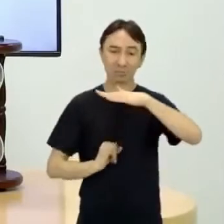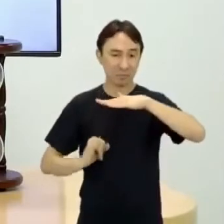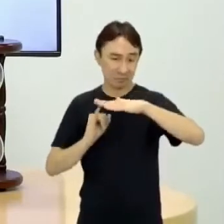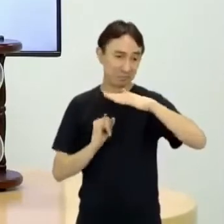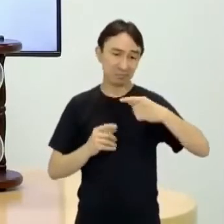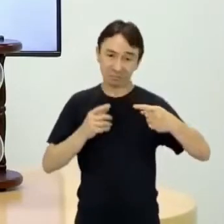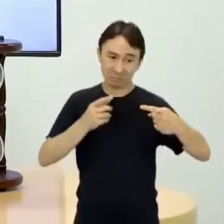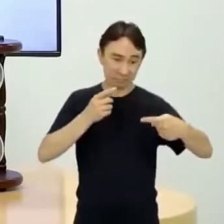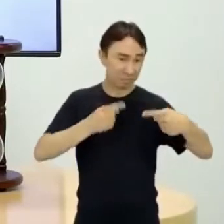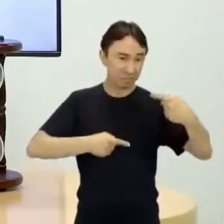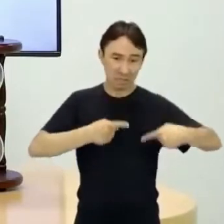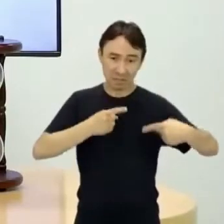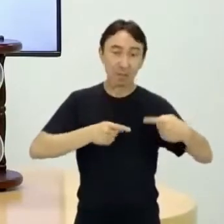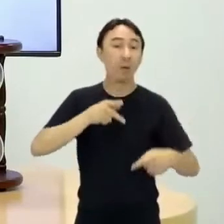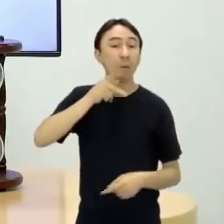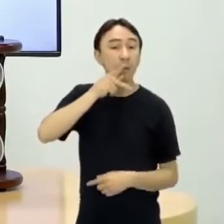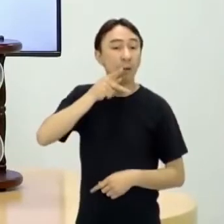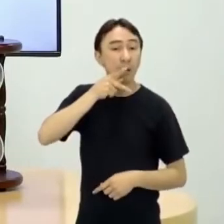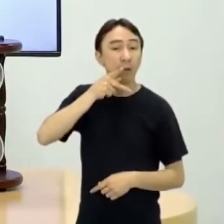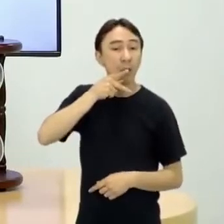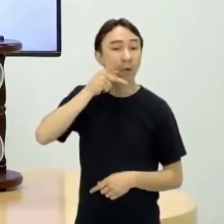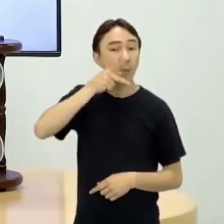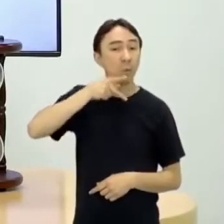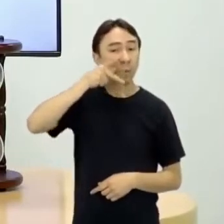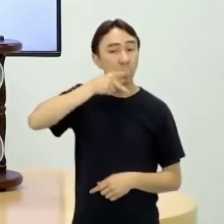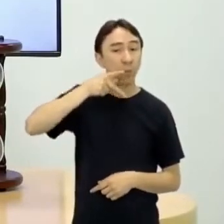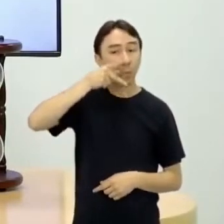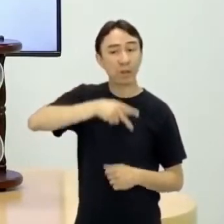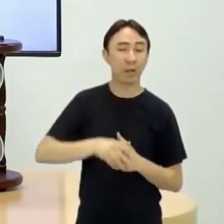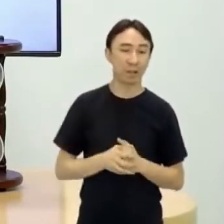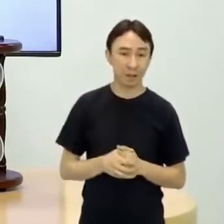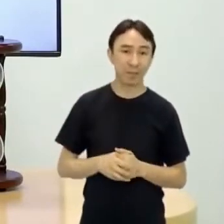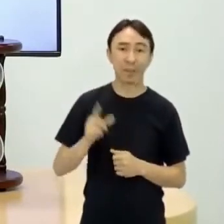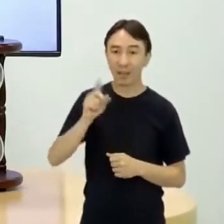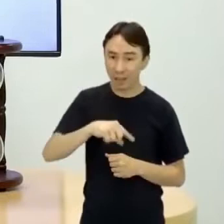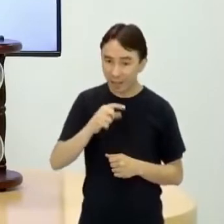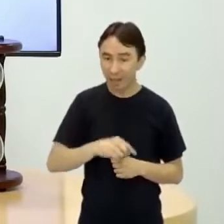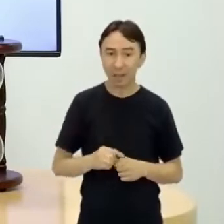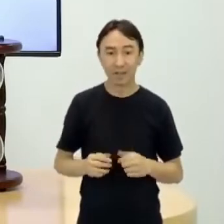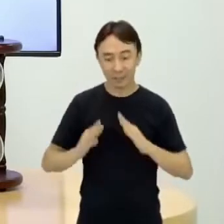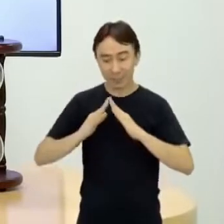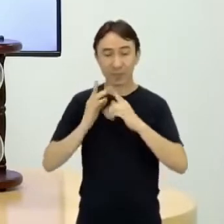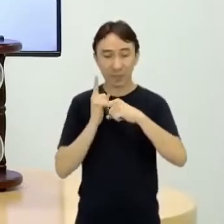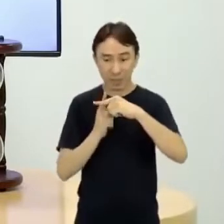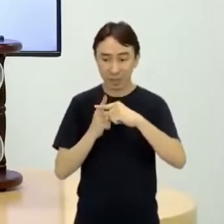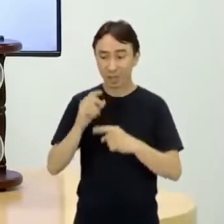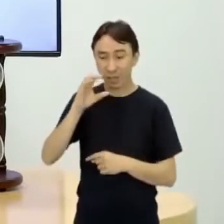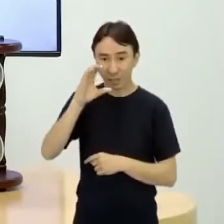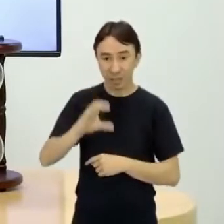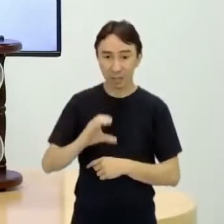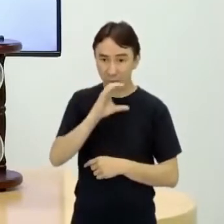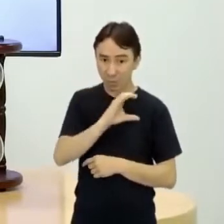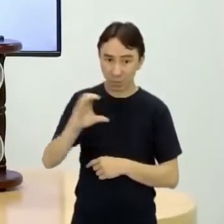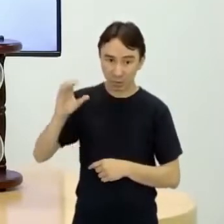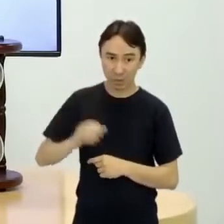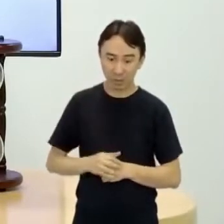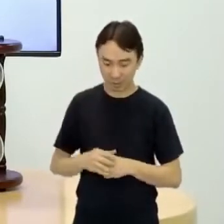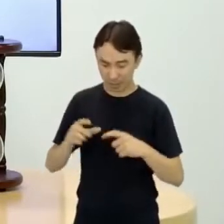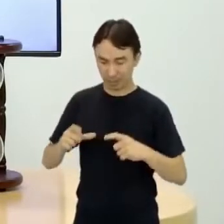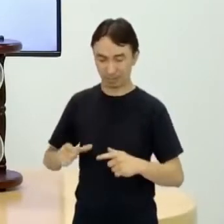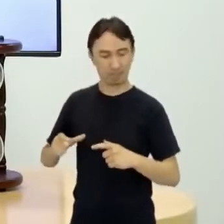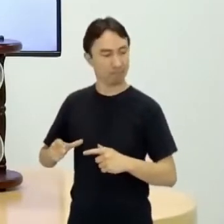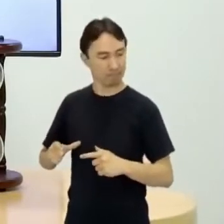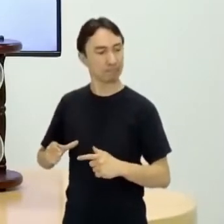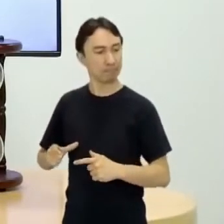católica que vai lá e coloca a coroa na cabeça do rei. A igreja católica, ela está, neste momento, participando como um